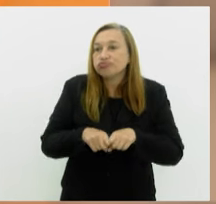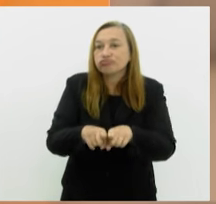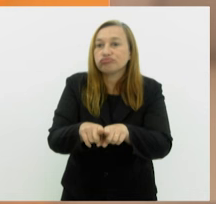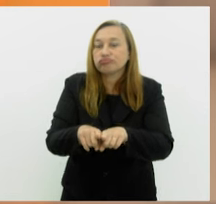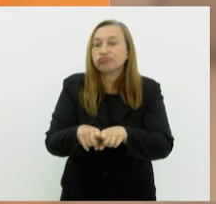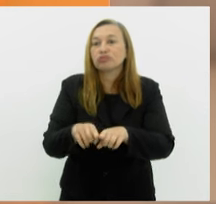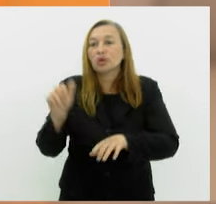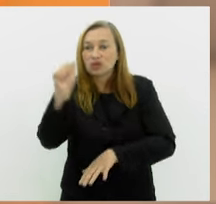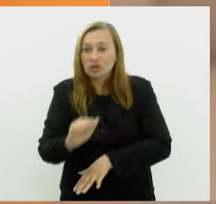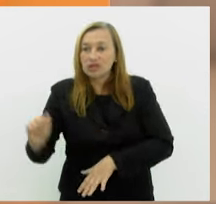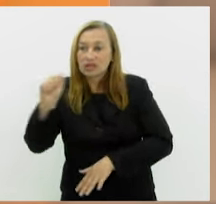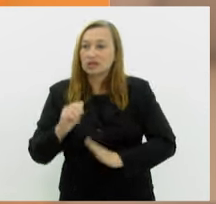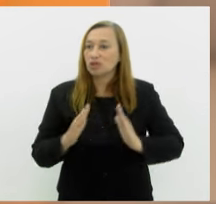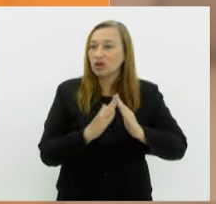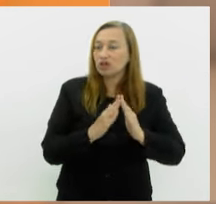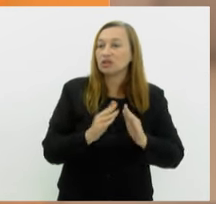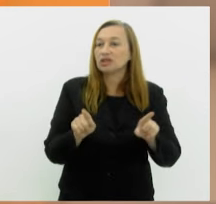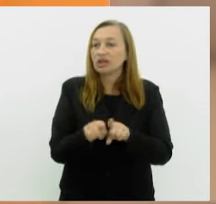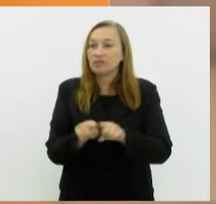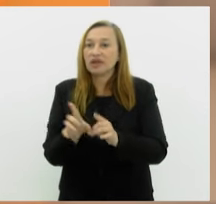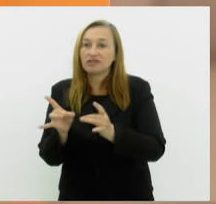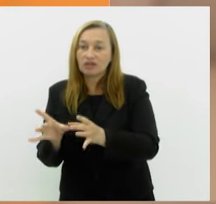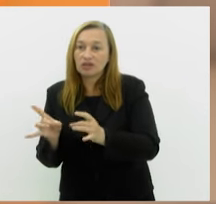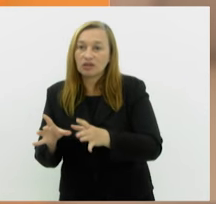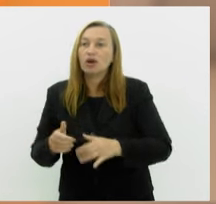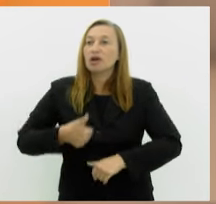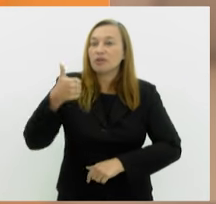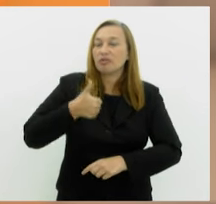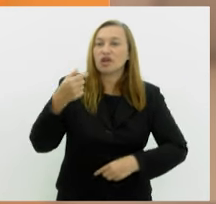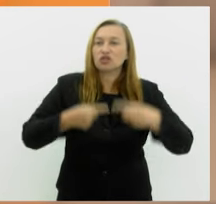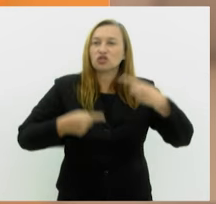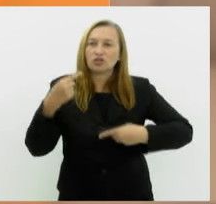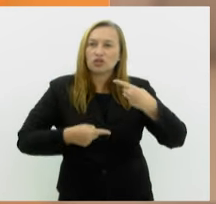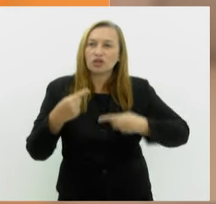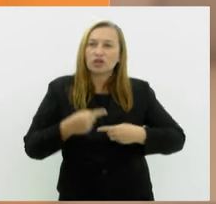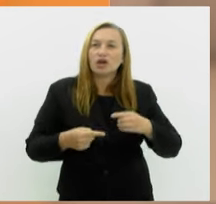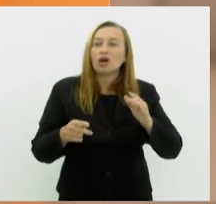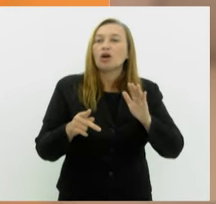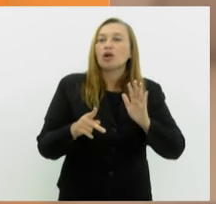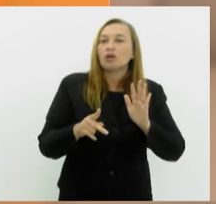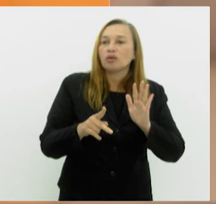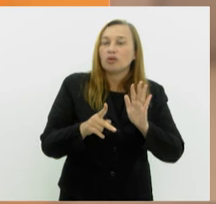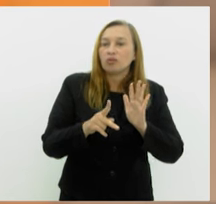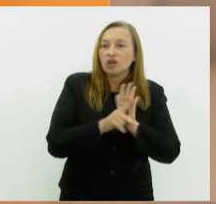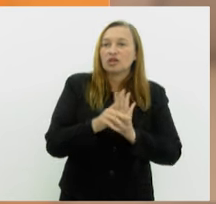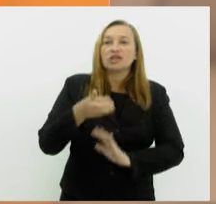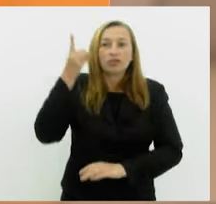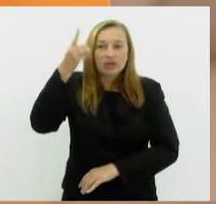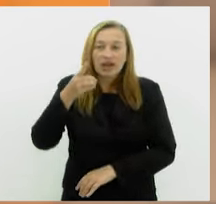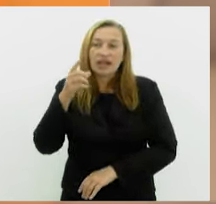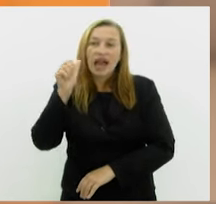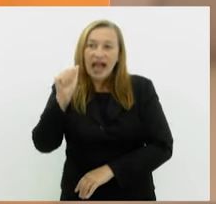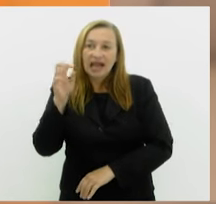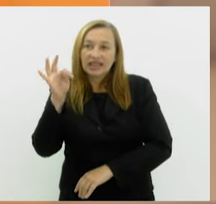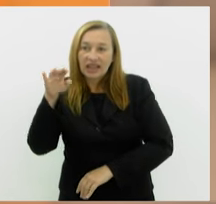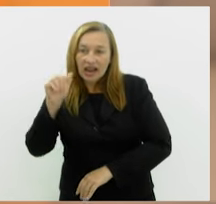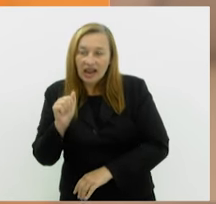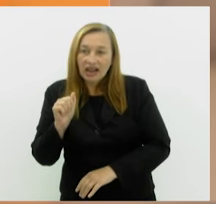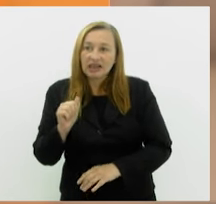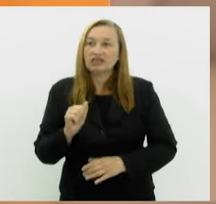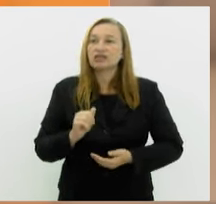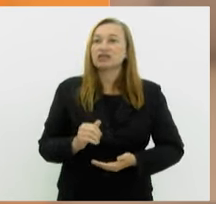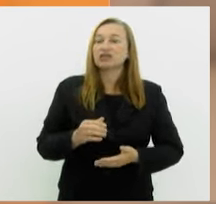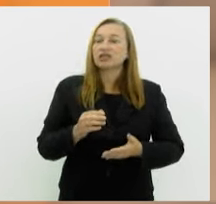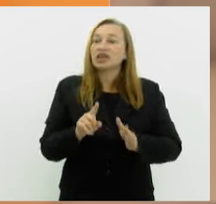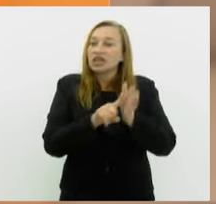moradores e comerciais. Em primeira discussão, o projeto do deputado Atila Nunes, que determina a realização de